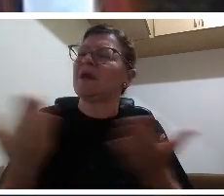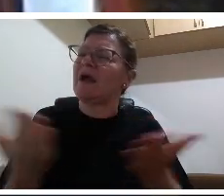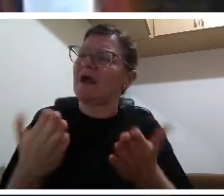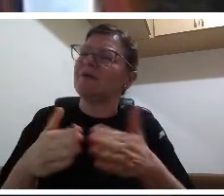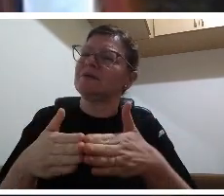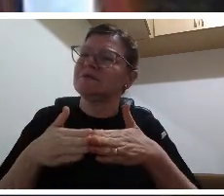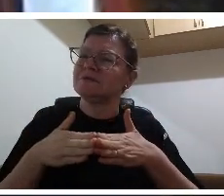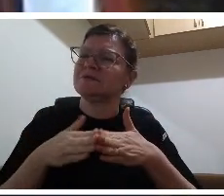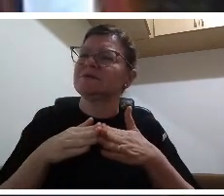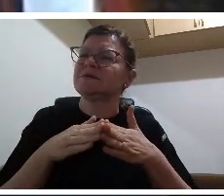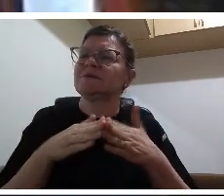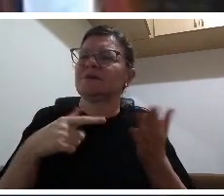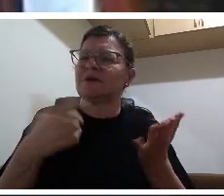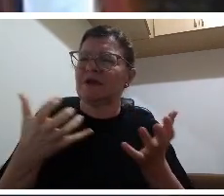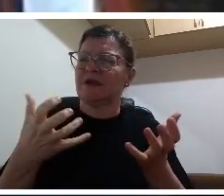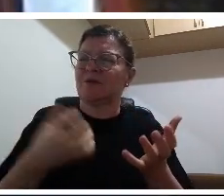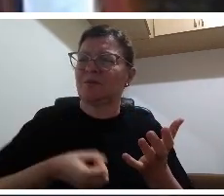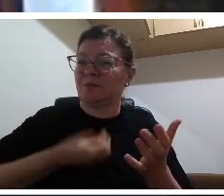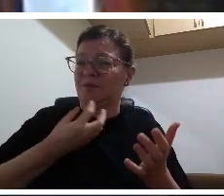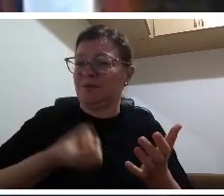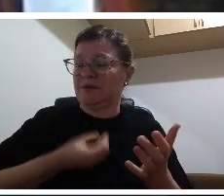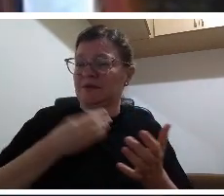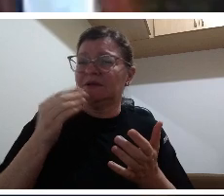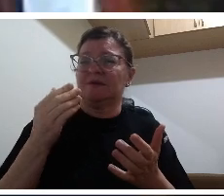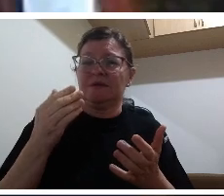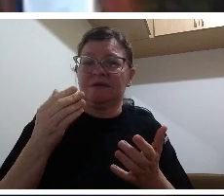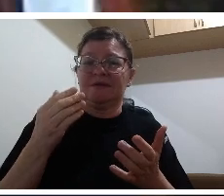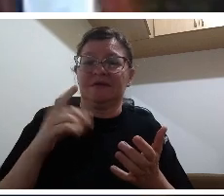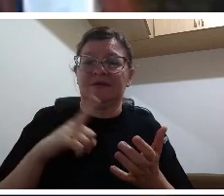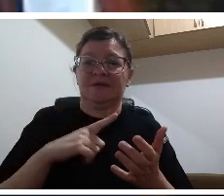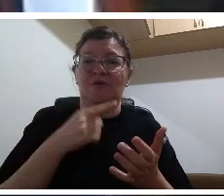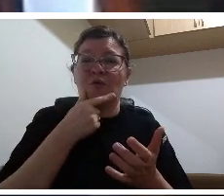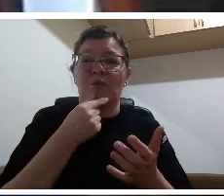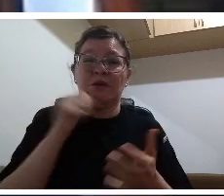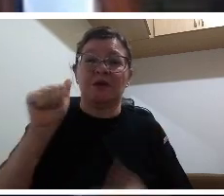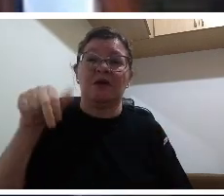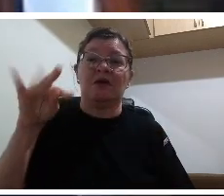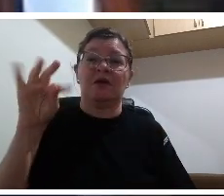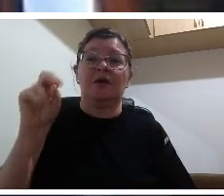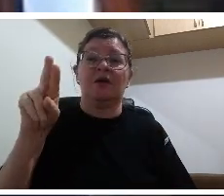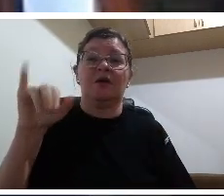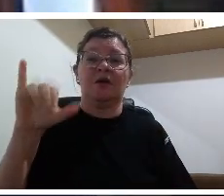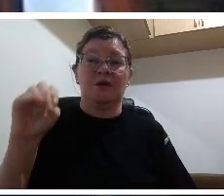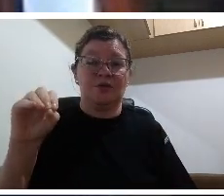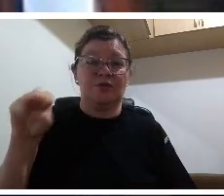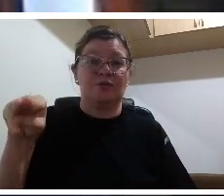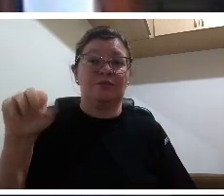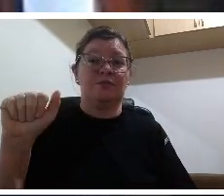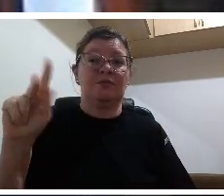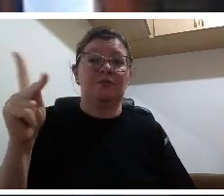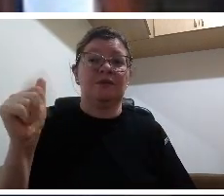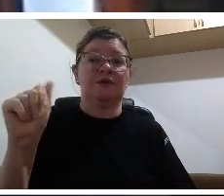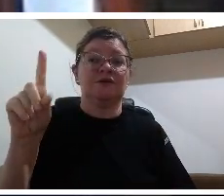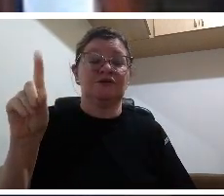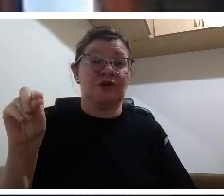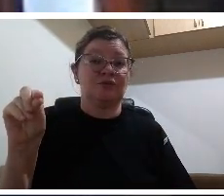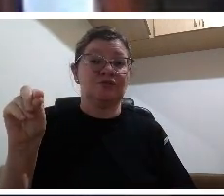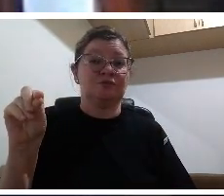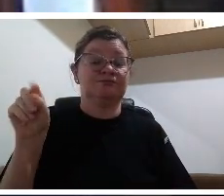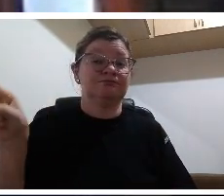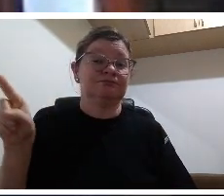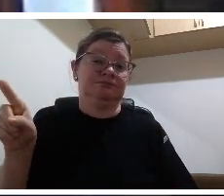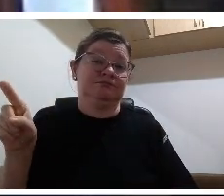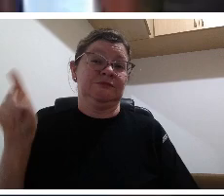caminho que cada um tem que fazer a cada momento sempre se reinventando ele diz